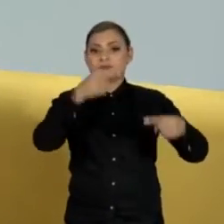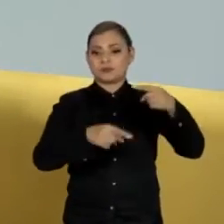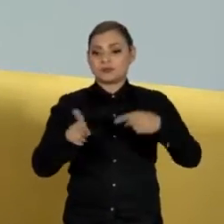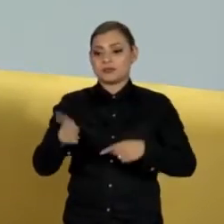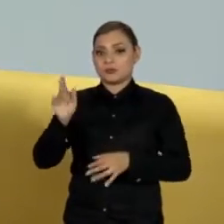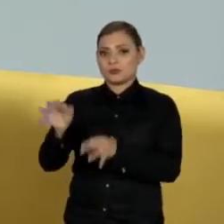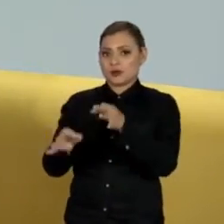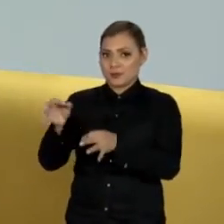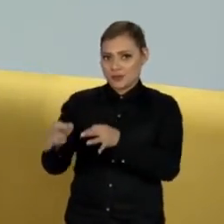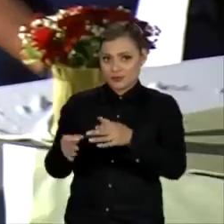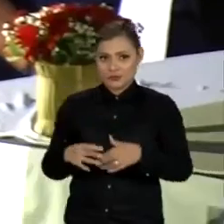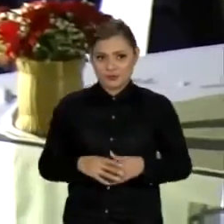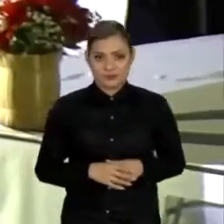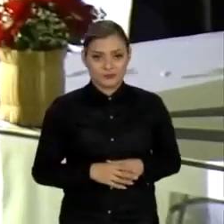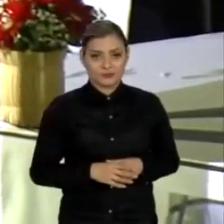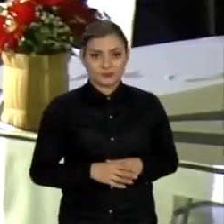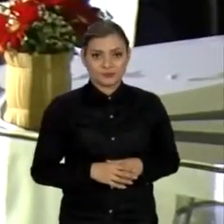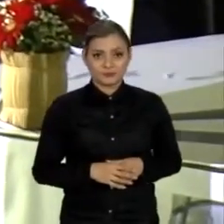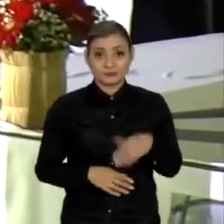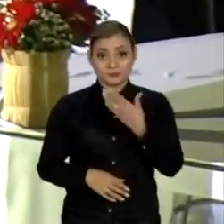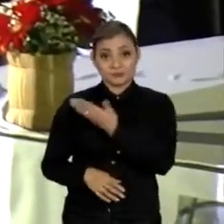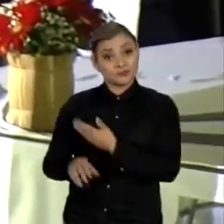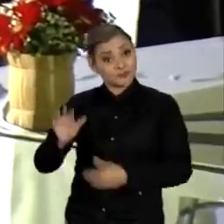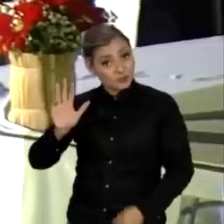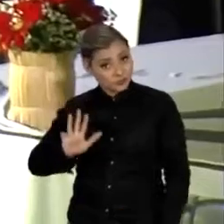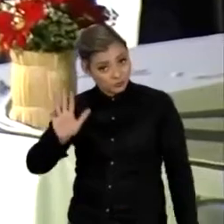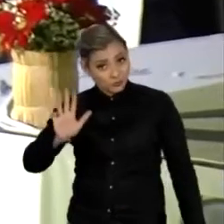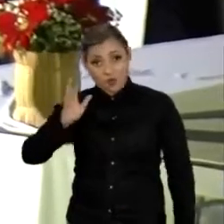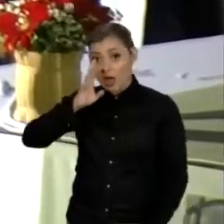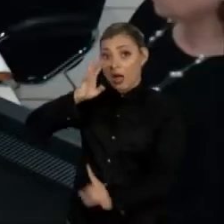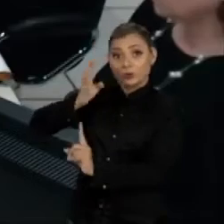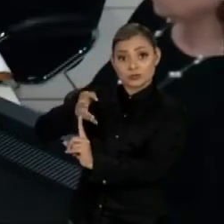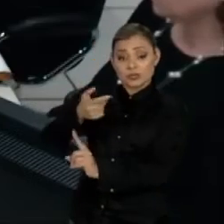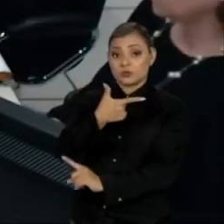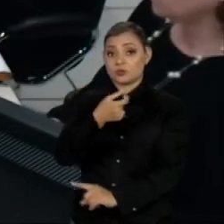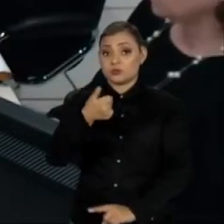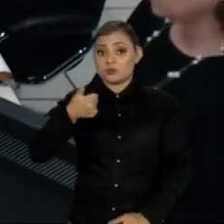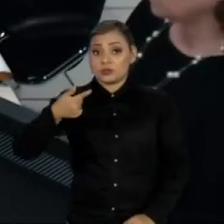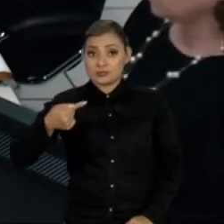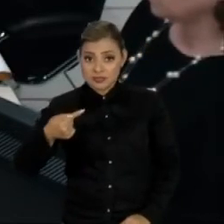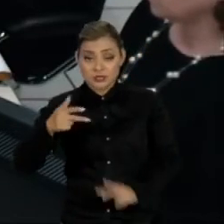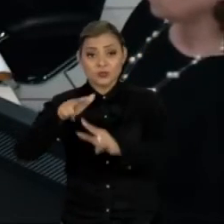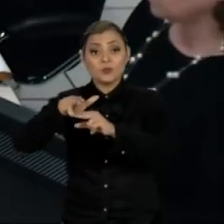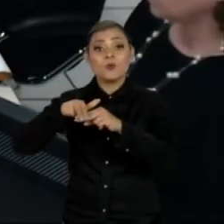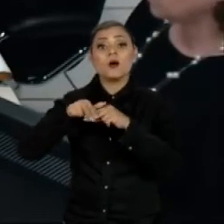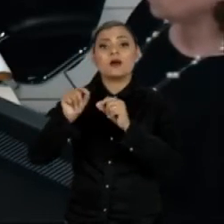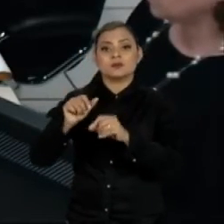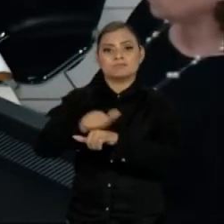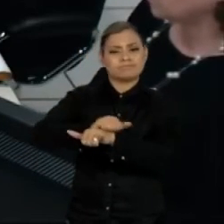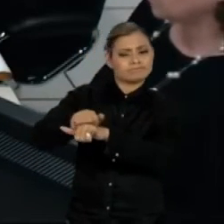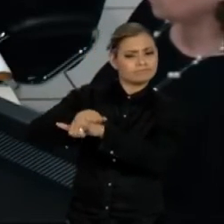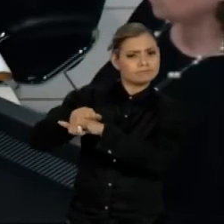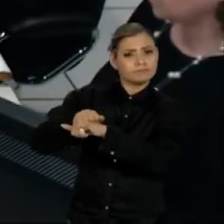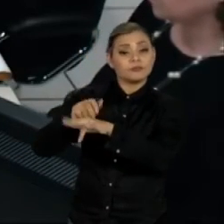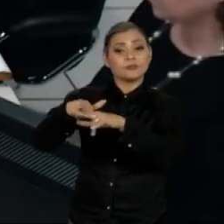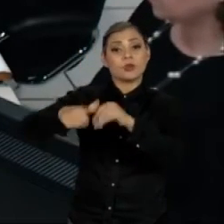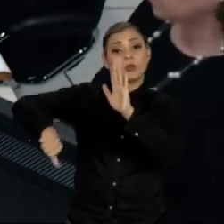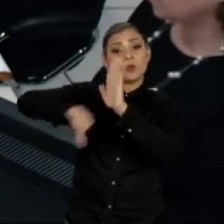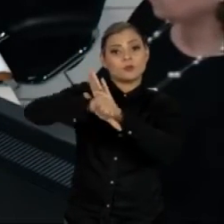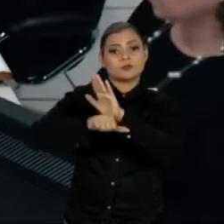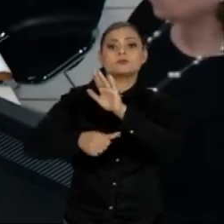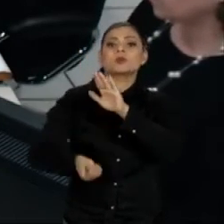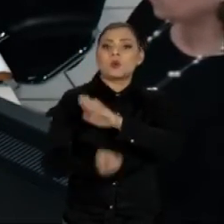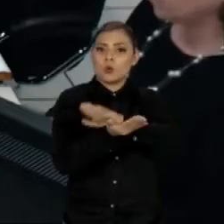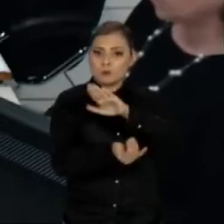-condenação em segunda instância. O ex-presidente Lula foi condenado em 2017 no âmbito da Operação Lava Jato pelos crimes de corrupção